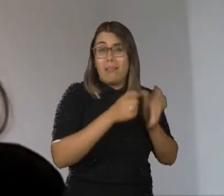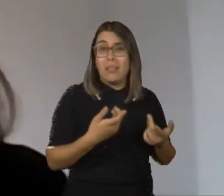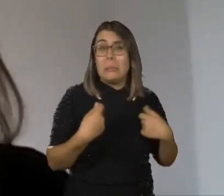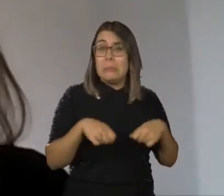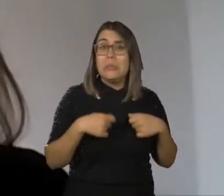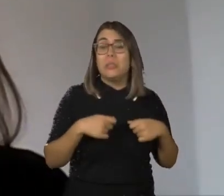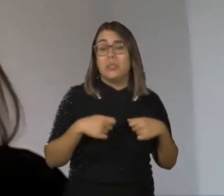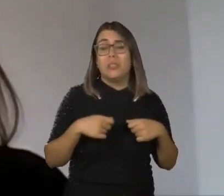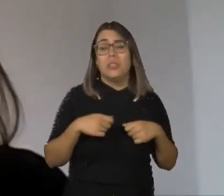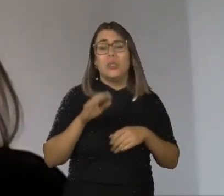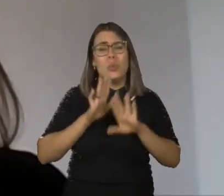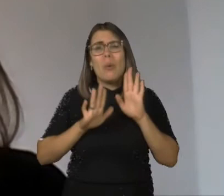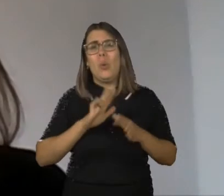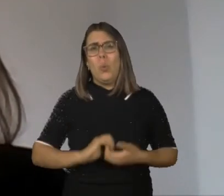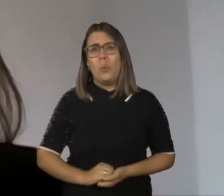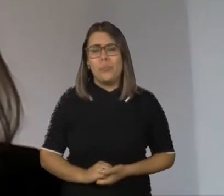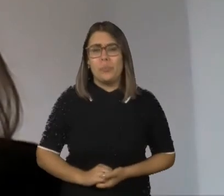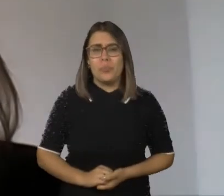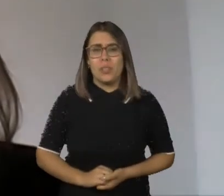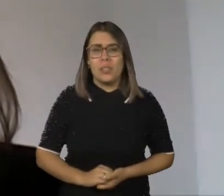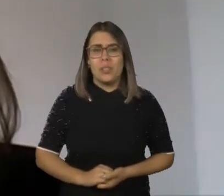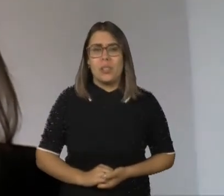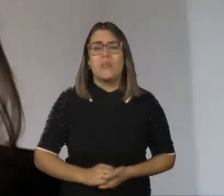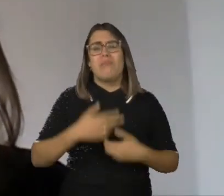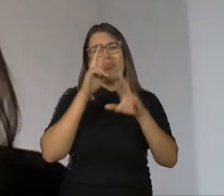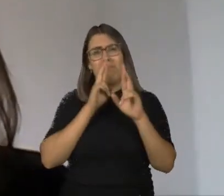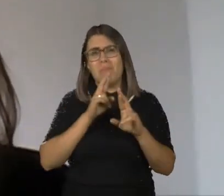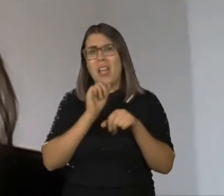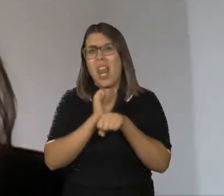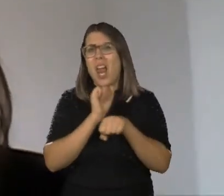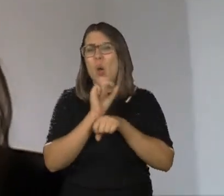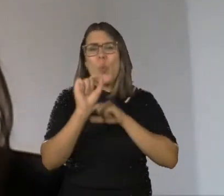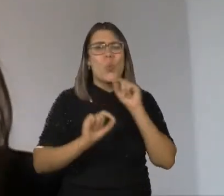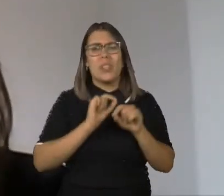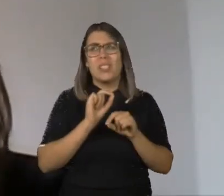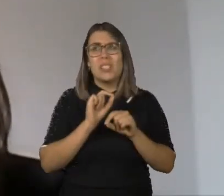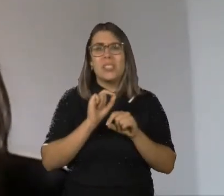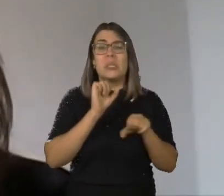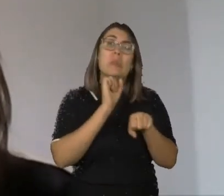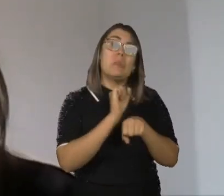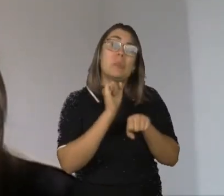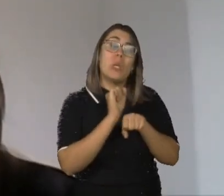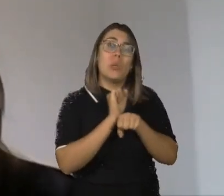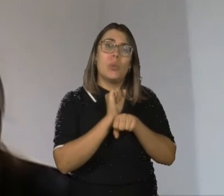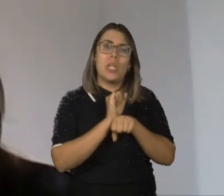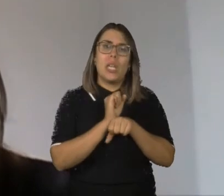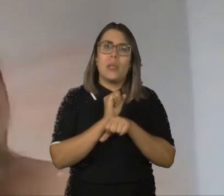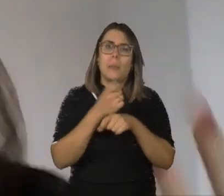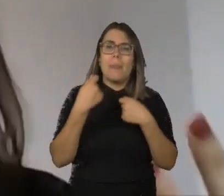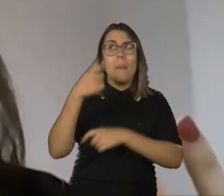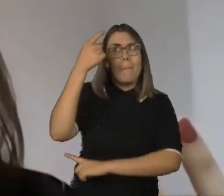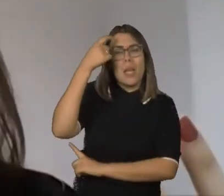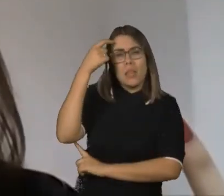a gente faz em relação a elas. E esperar mais é muito coerente com o que a gente pensa